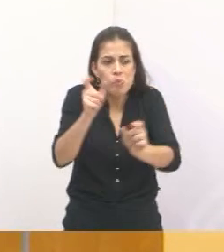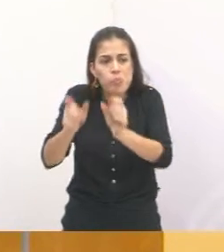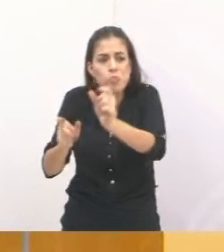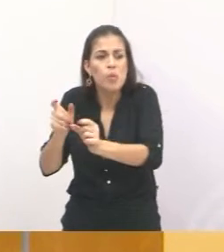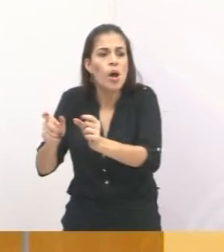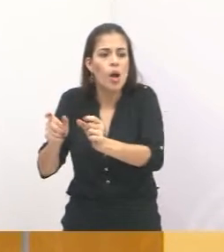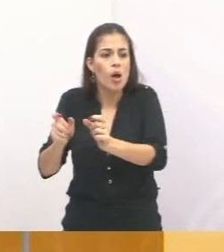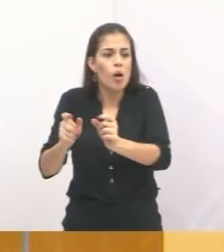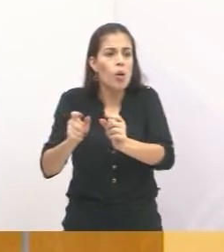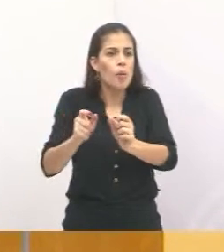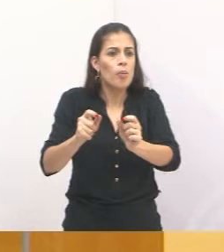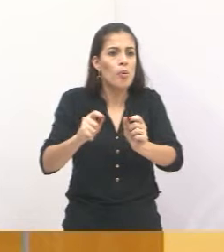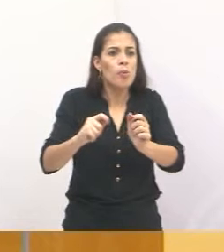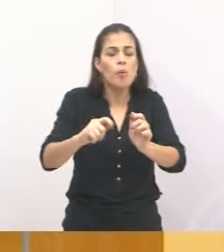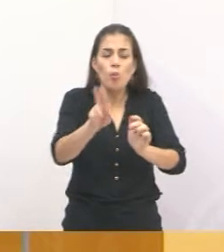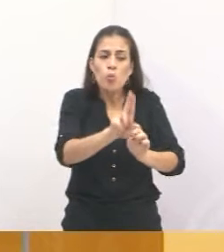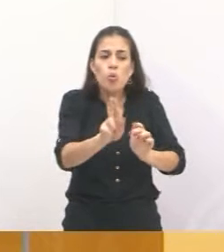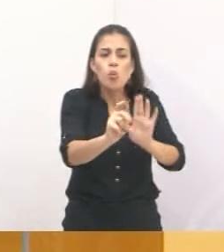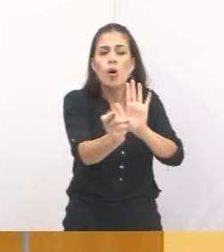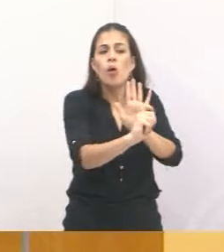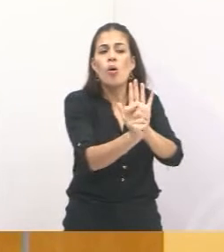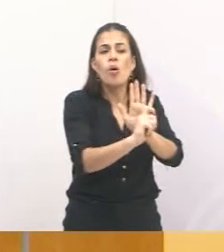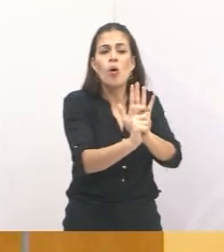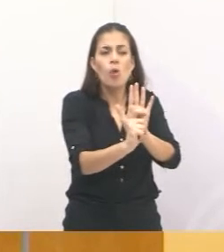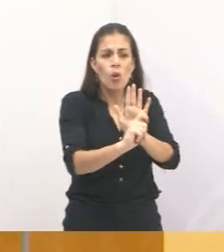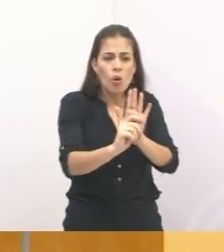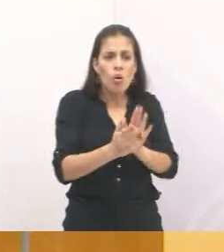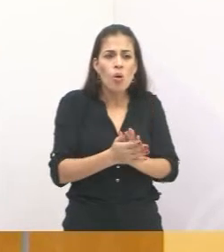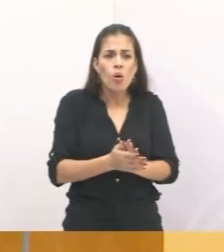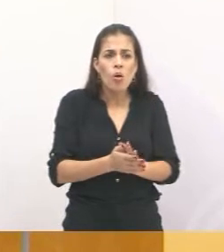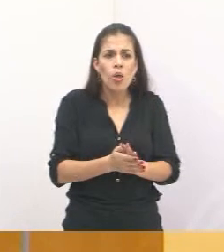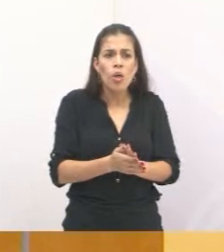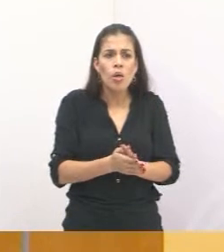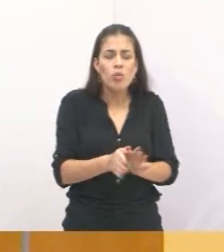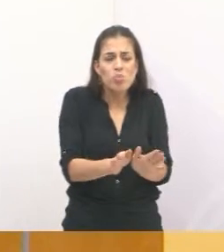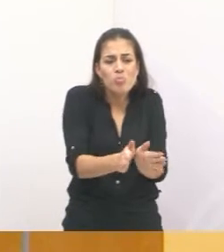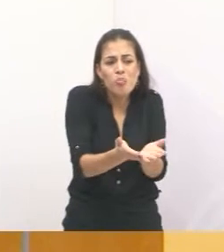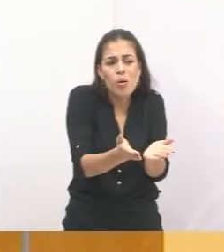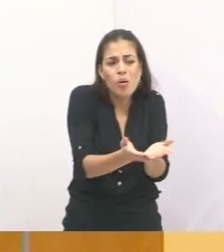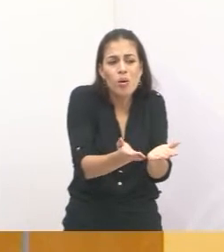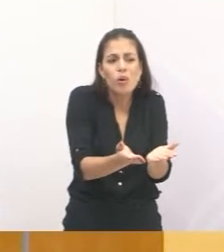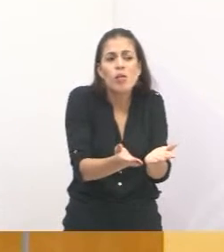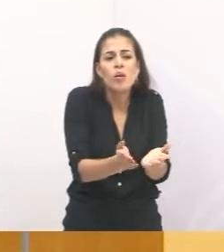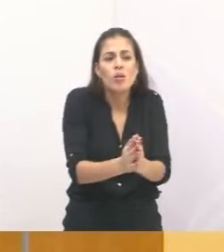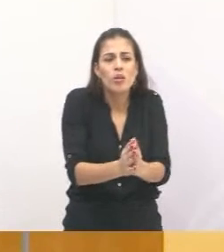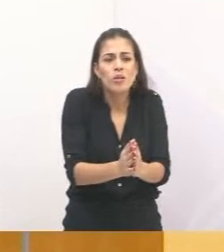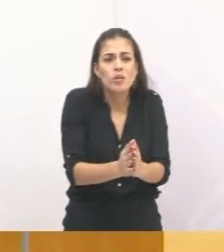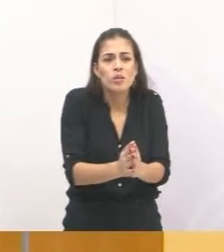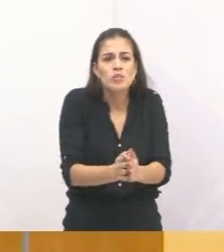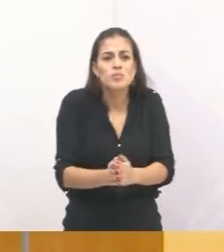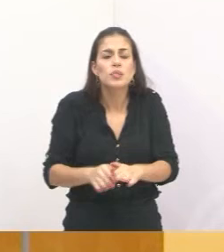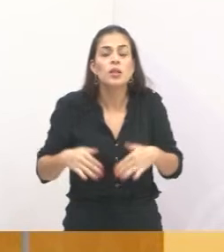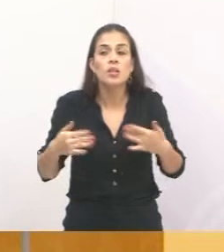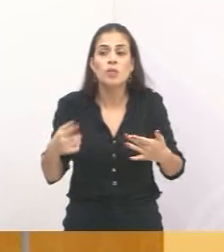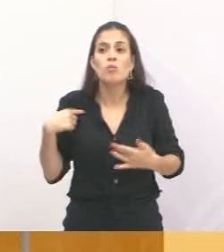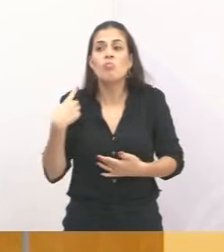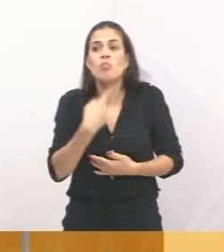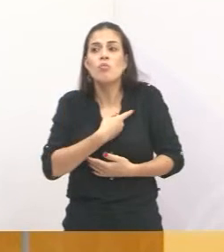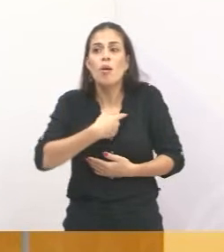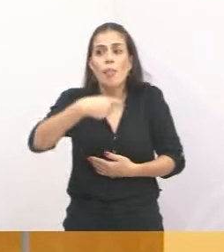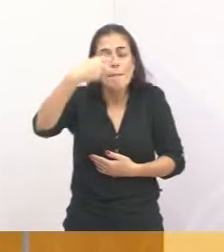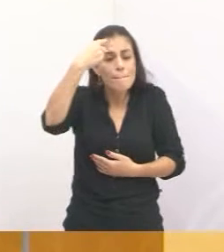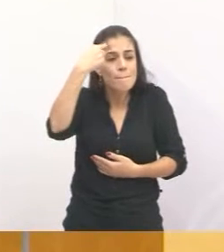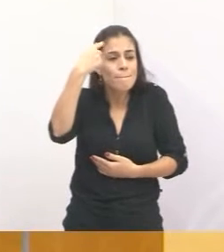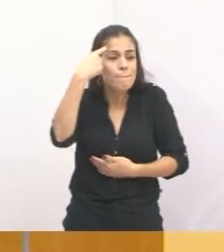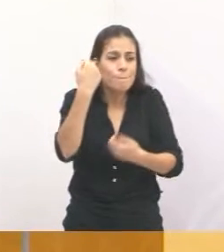de pessoas em vulnerabilidade social envolvida com as drogas e nós temos que ter a ação concreta